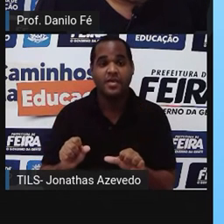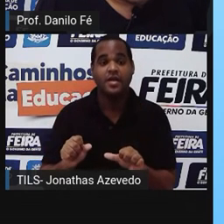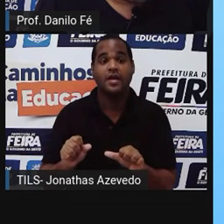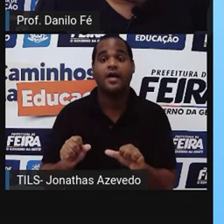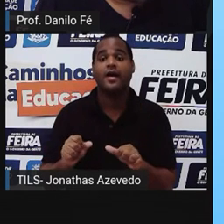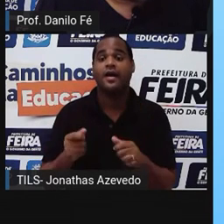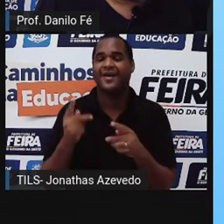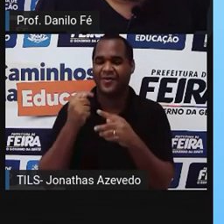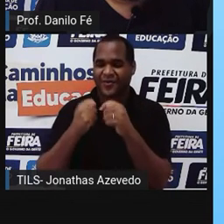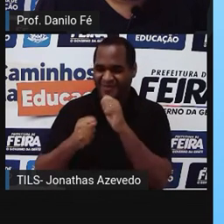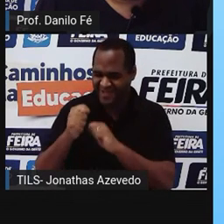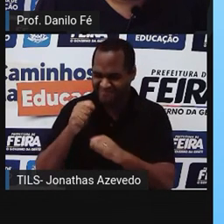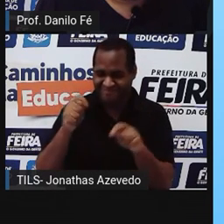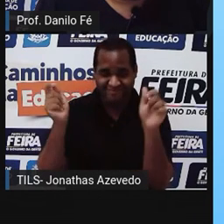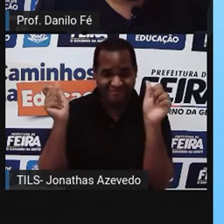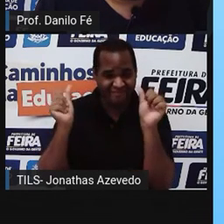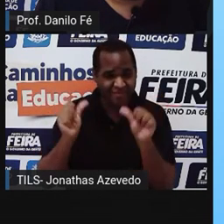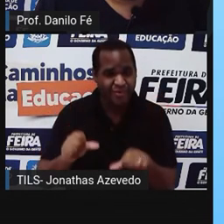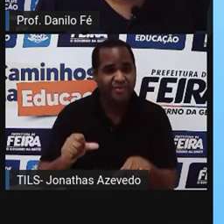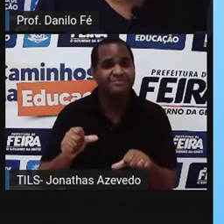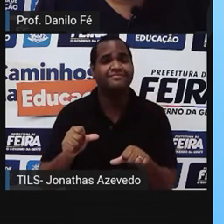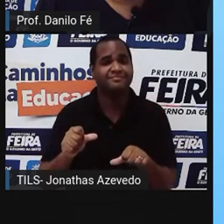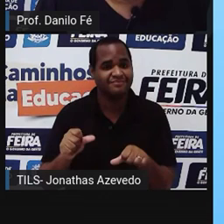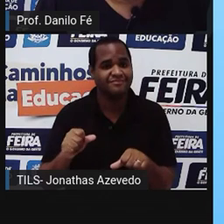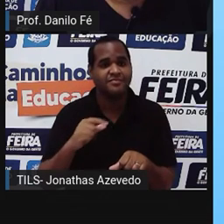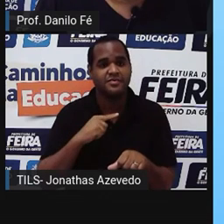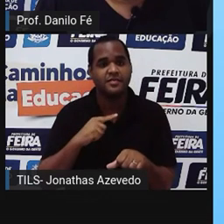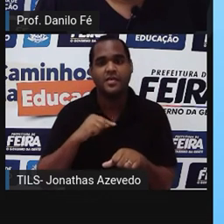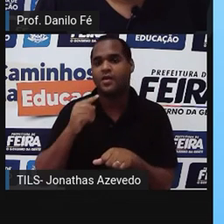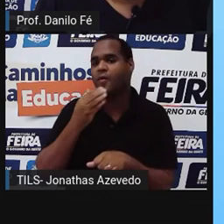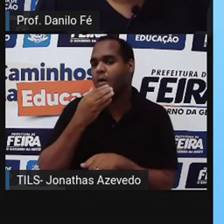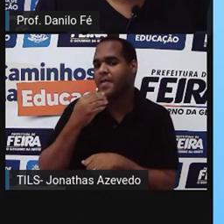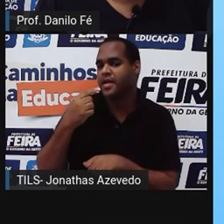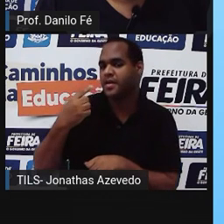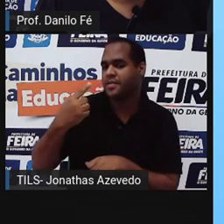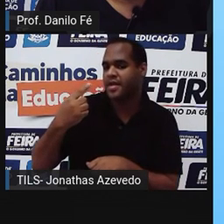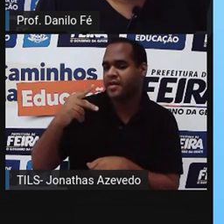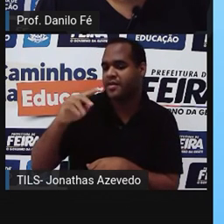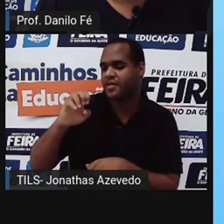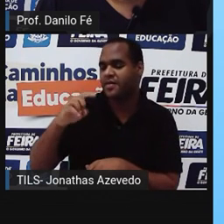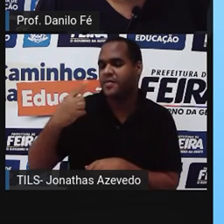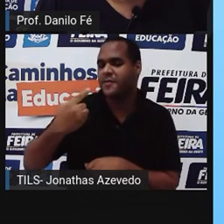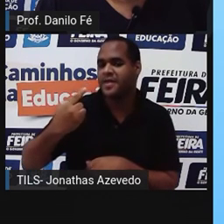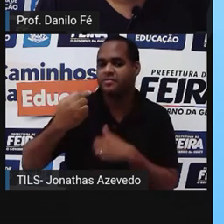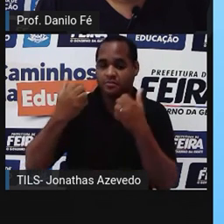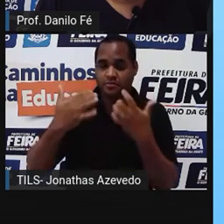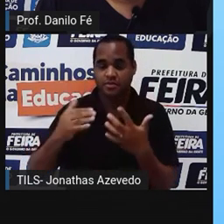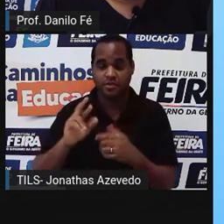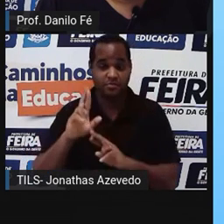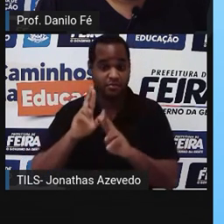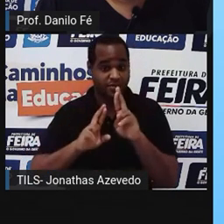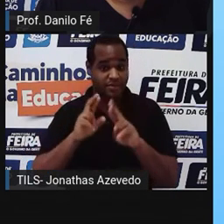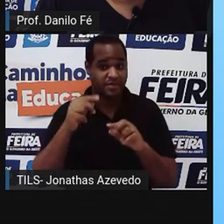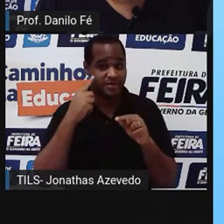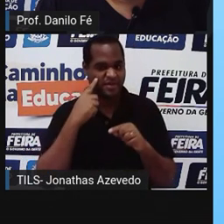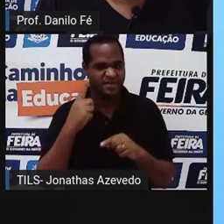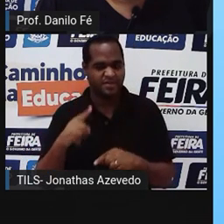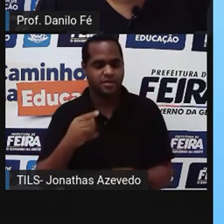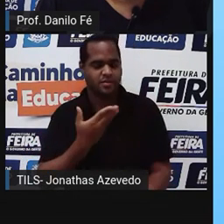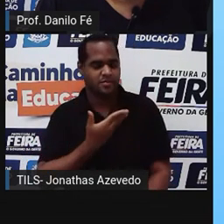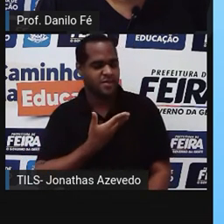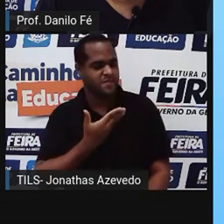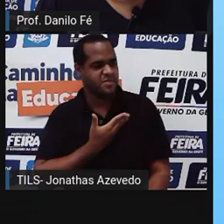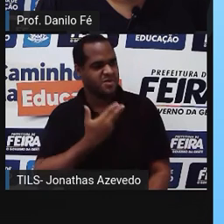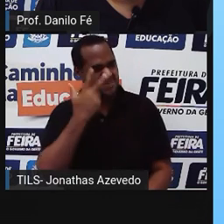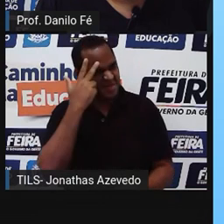muito mal, o que torna Pedro I um imperador não muito amado pelo